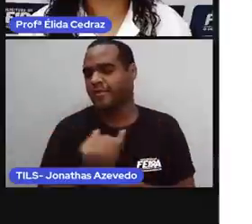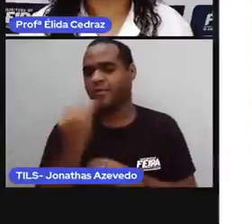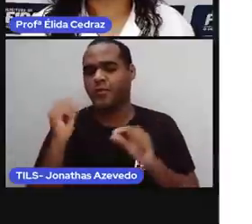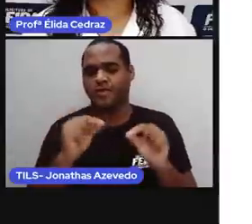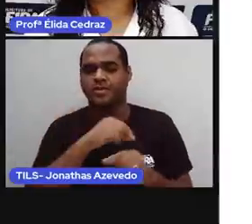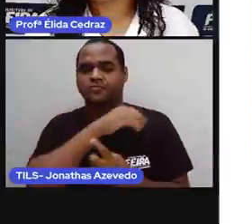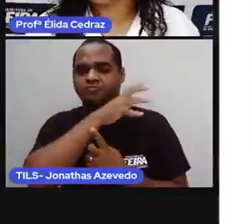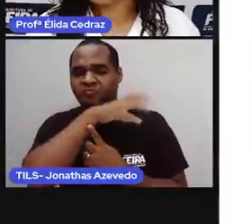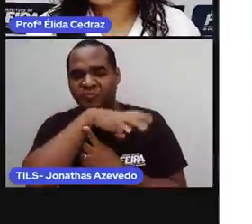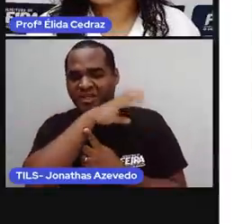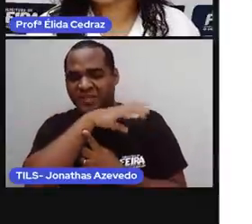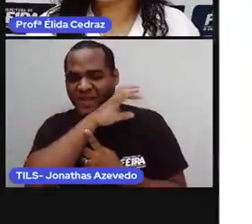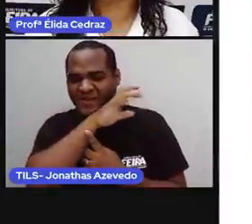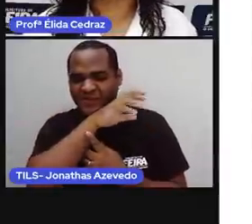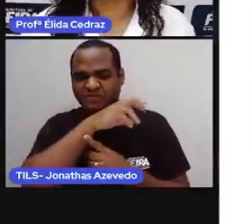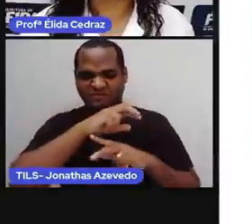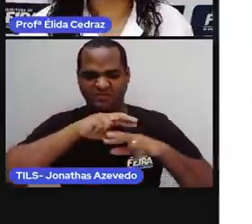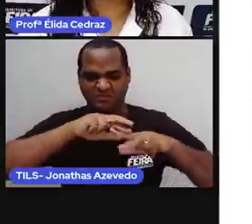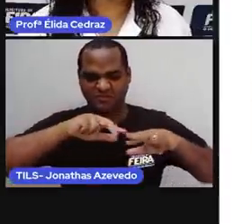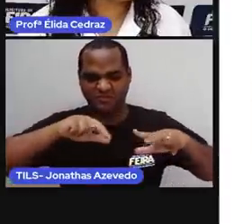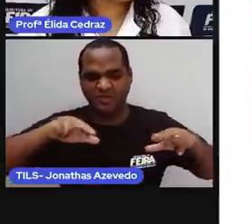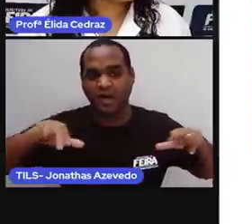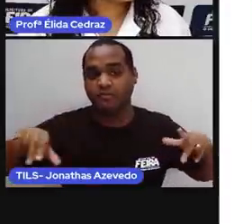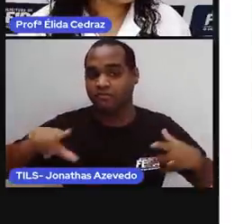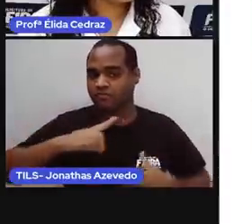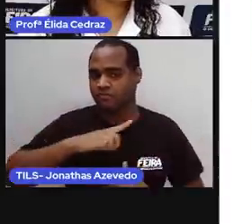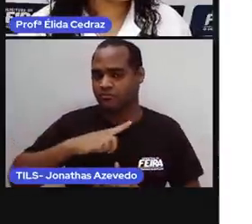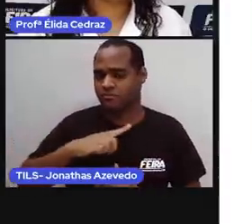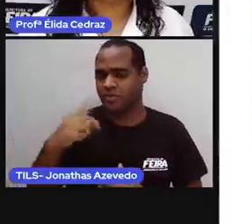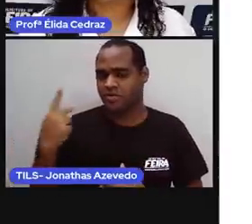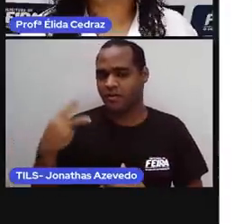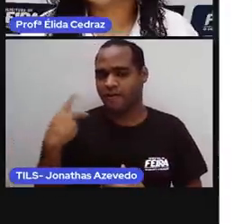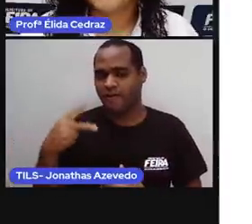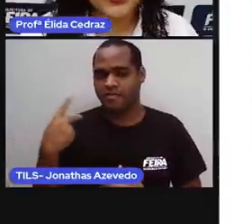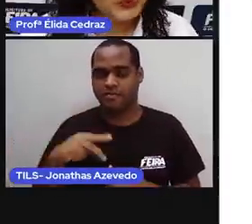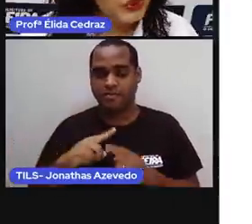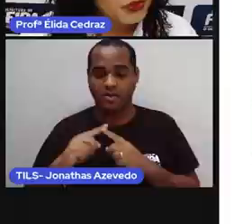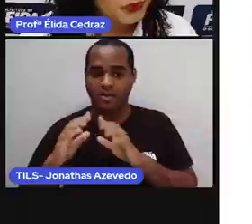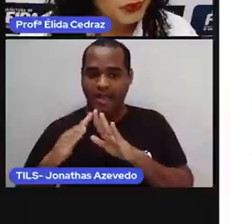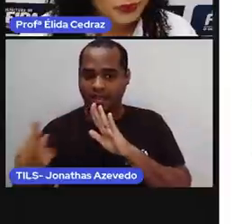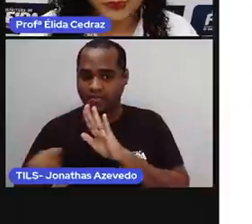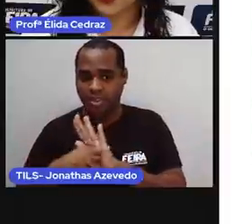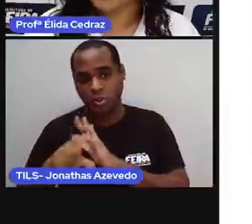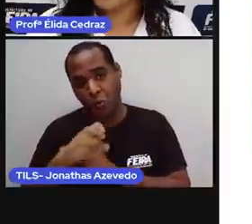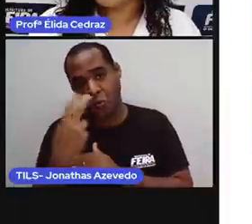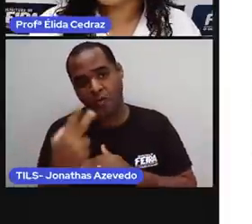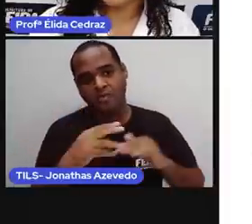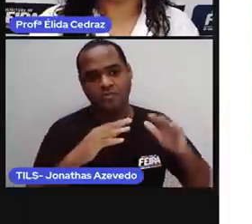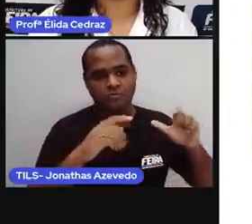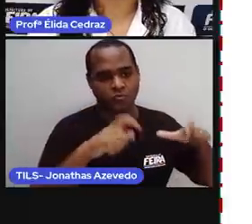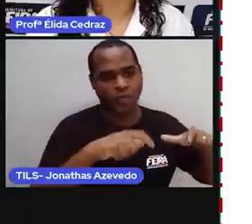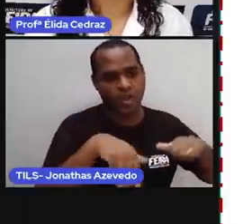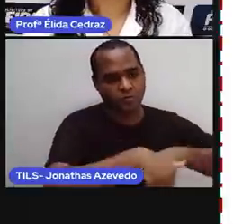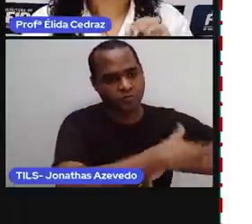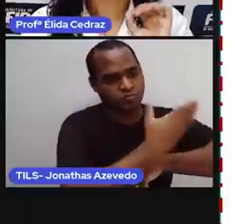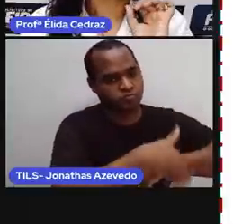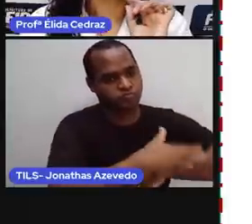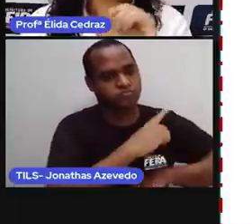silvestres, domésticos e medidas de massa. Tudo junto. Vamos lá.